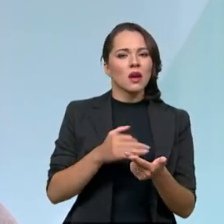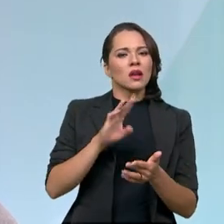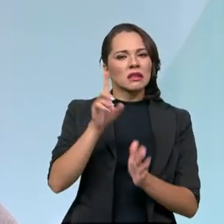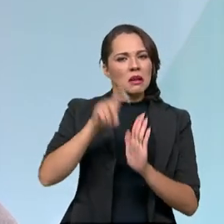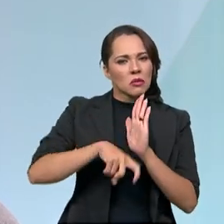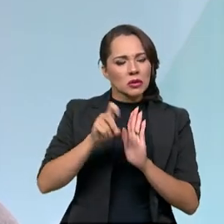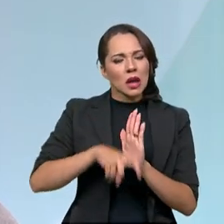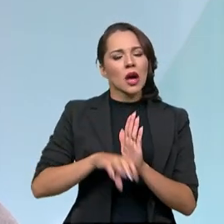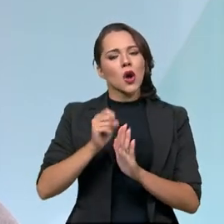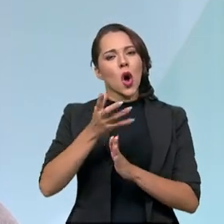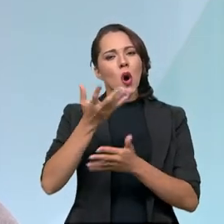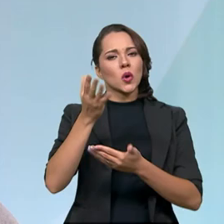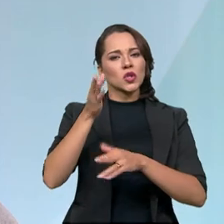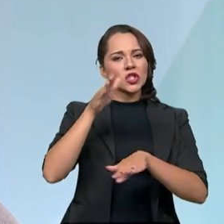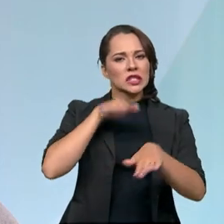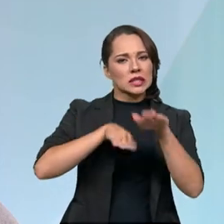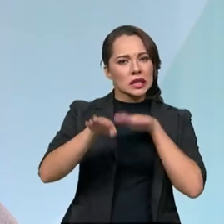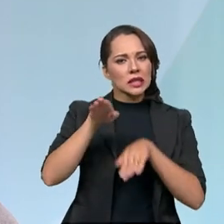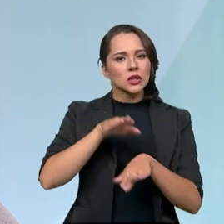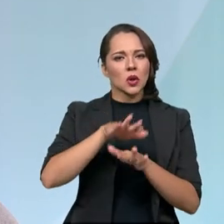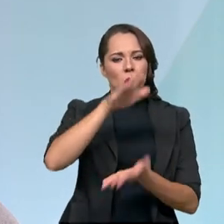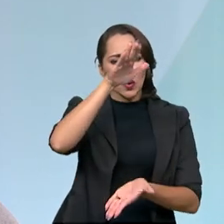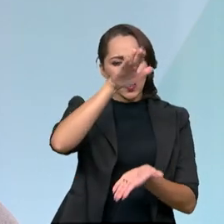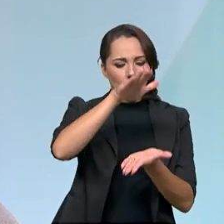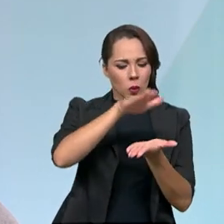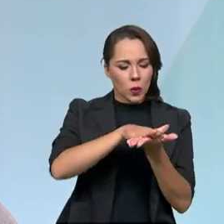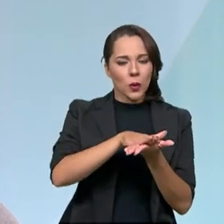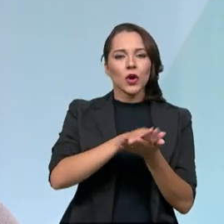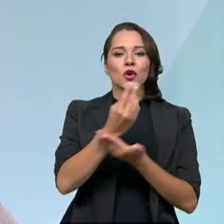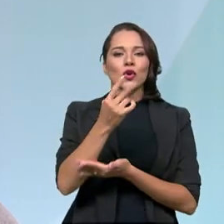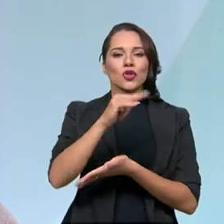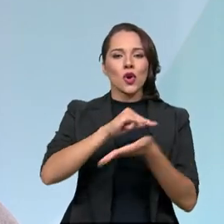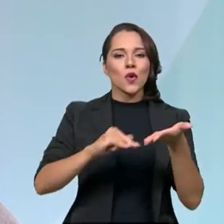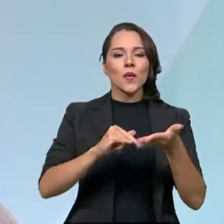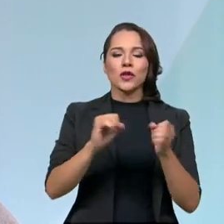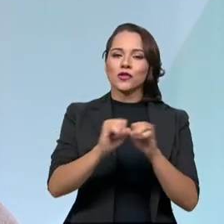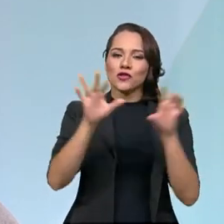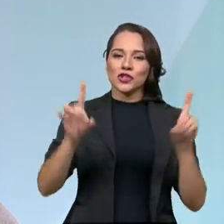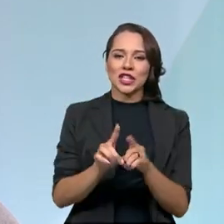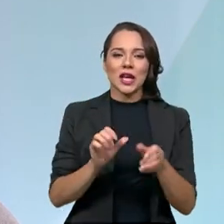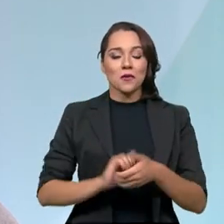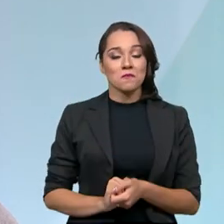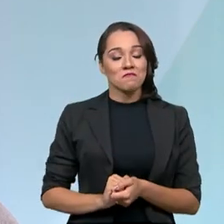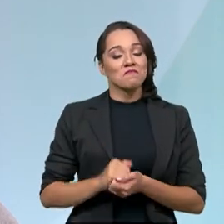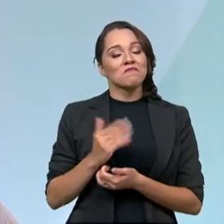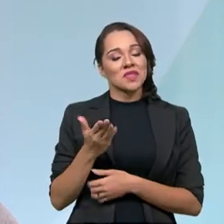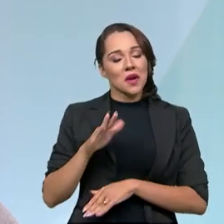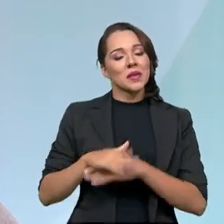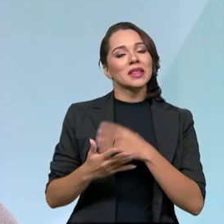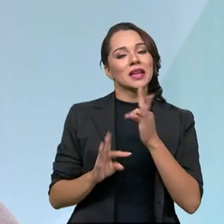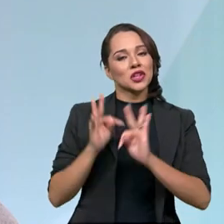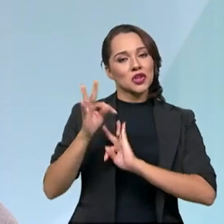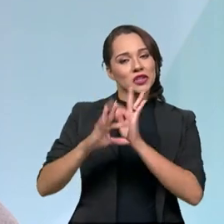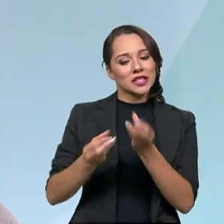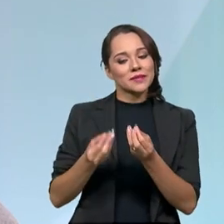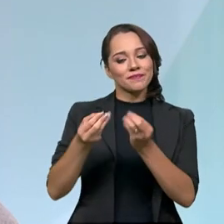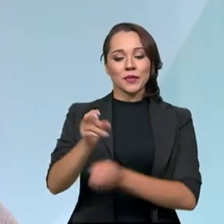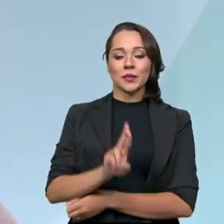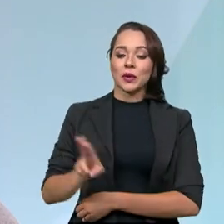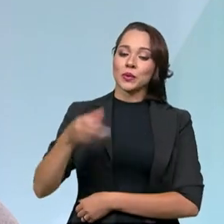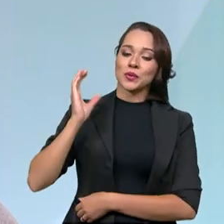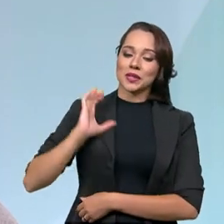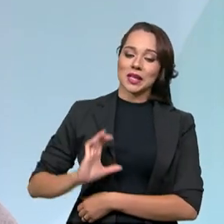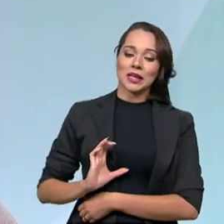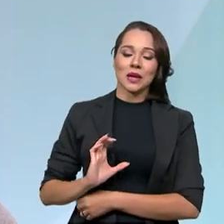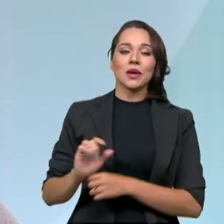tributário, seja de trânsito. Então, estão todos reunidos em um documento eletrônico, ou seja, trazendo a tecnologia para o uso do